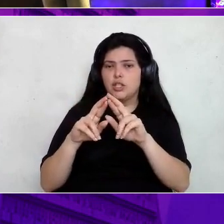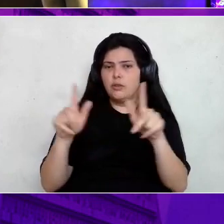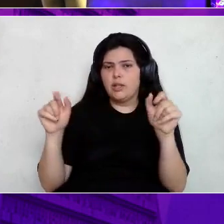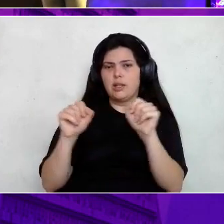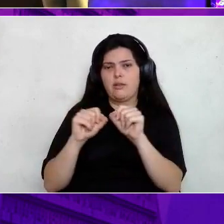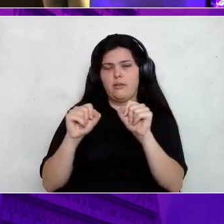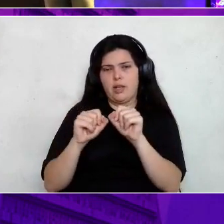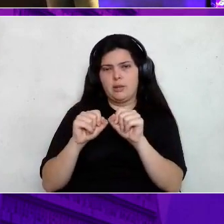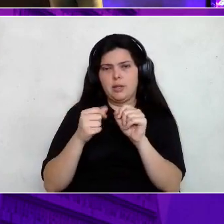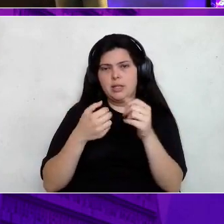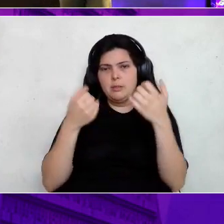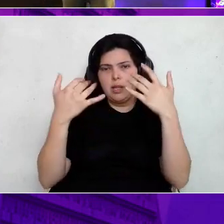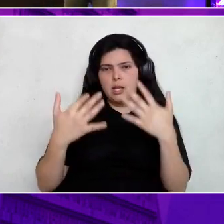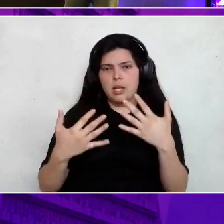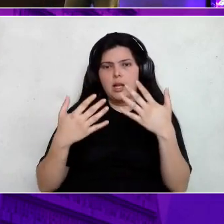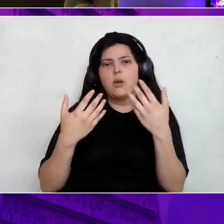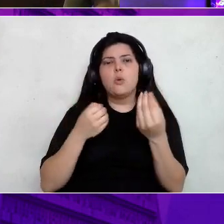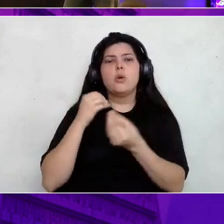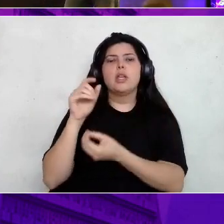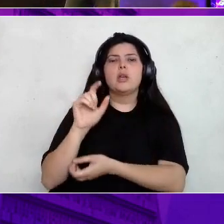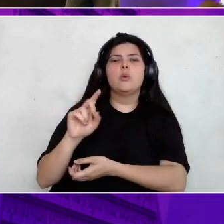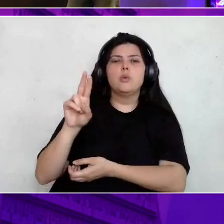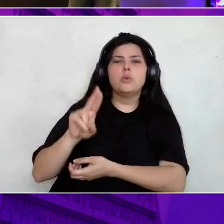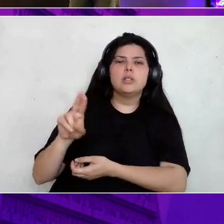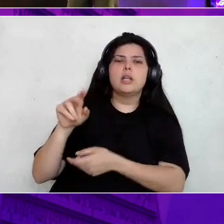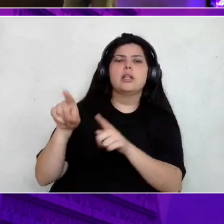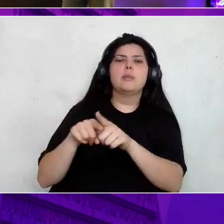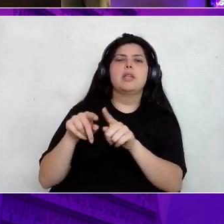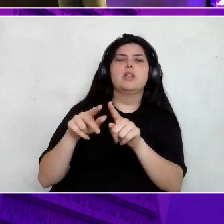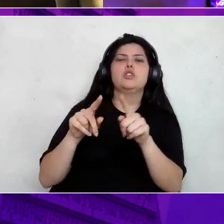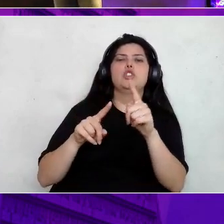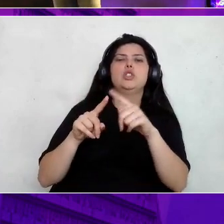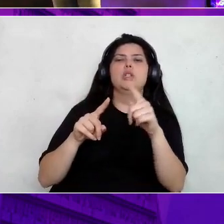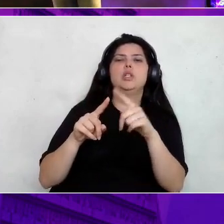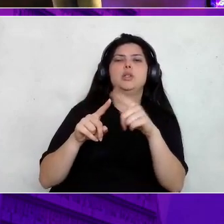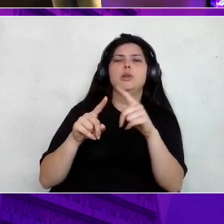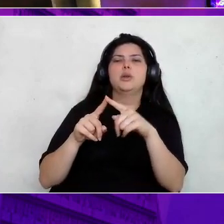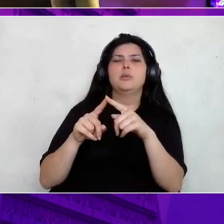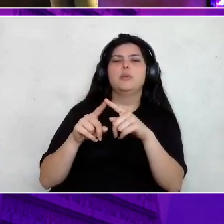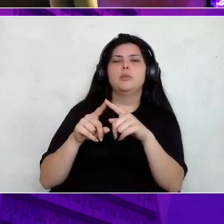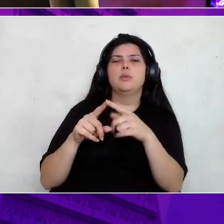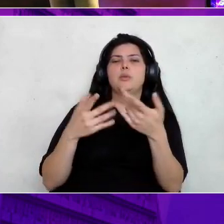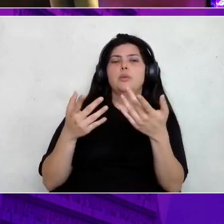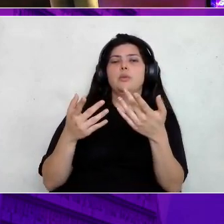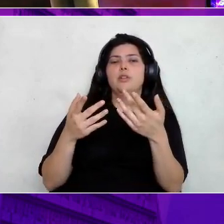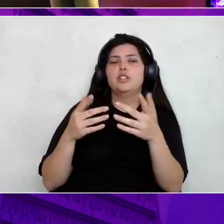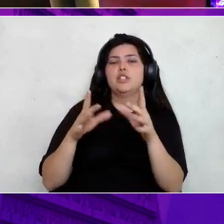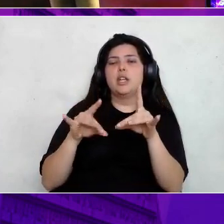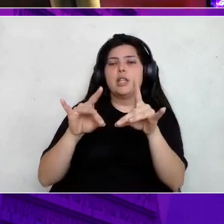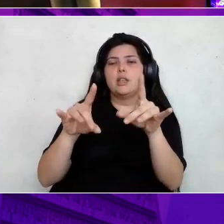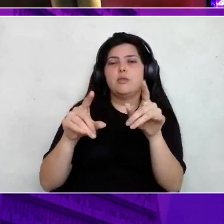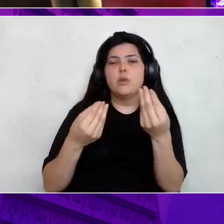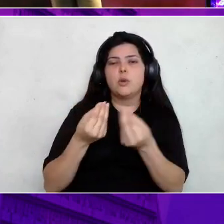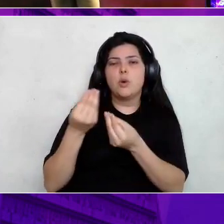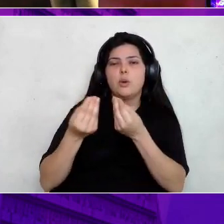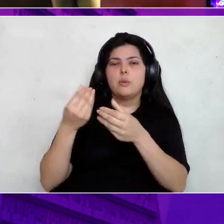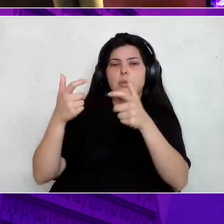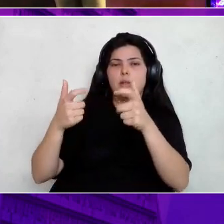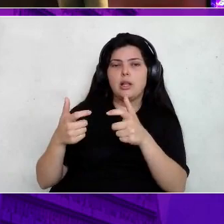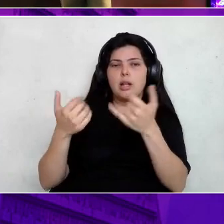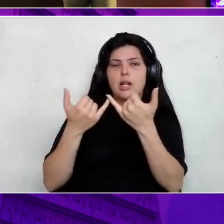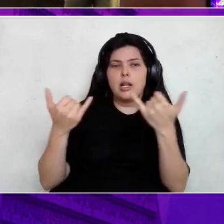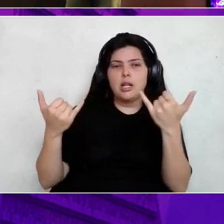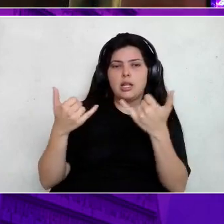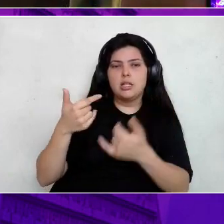qual é o motor que a gente vai usar. Qual é o formato do arquivo. E onde que esse arquivo está. E dali para frente, na linha 2, a gente faz um load